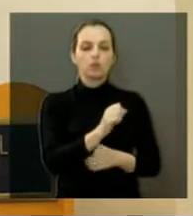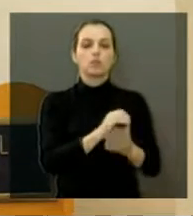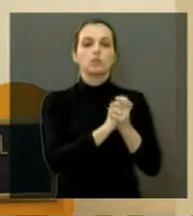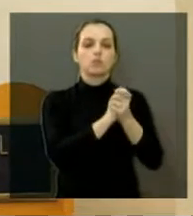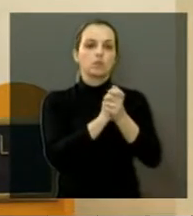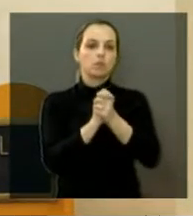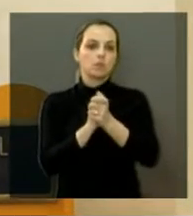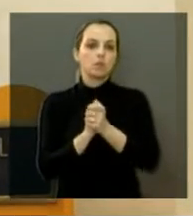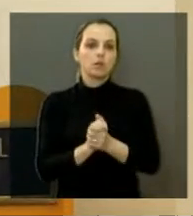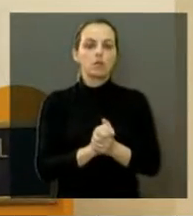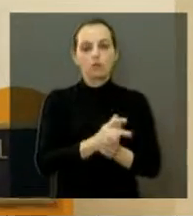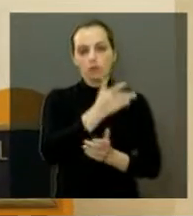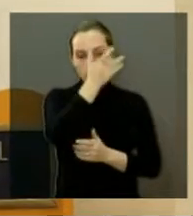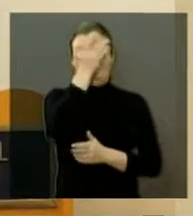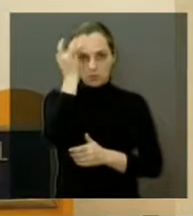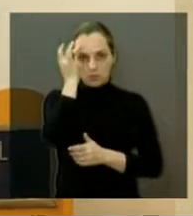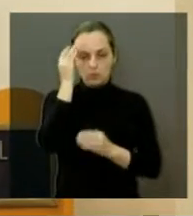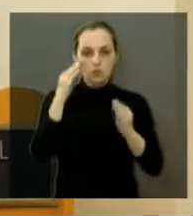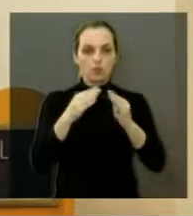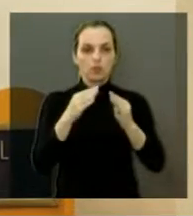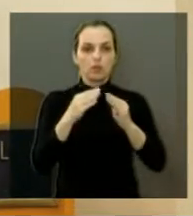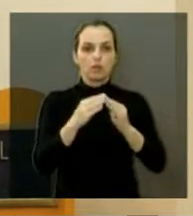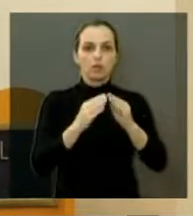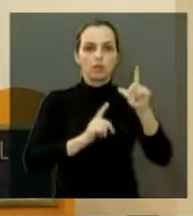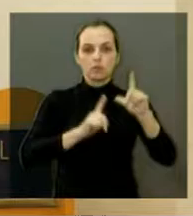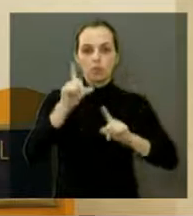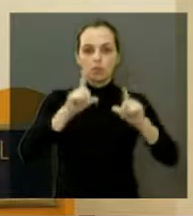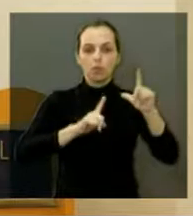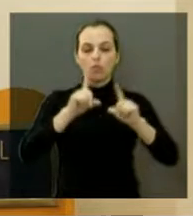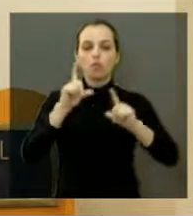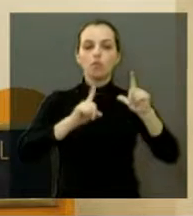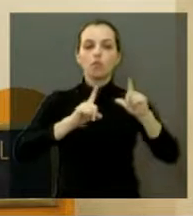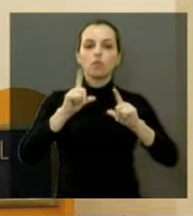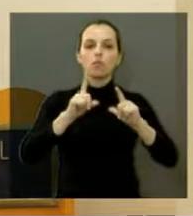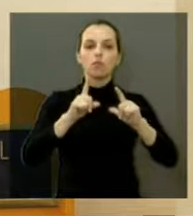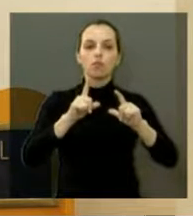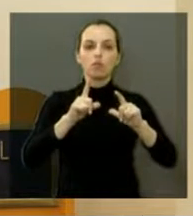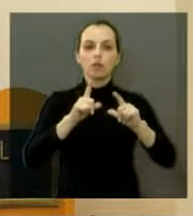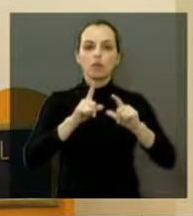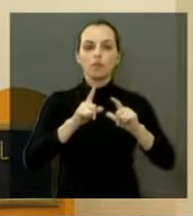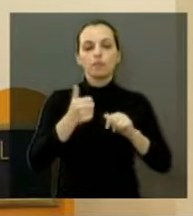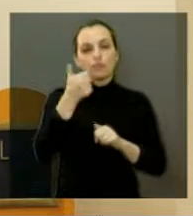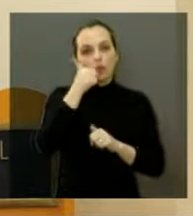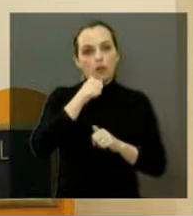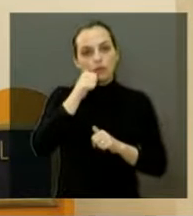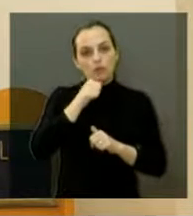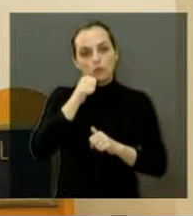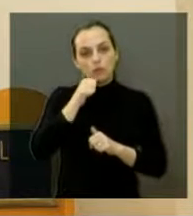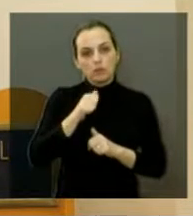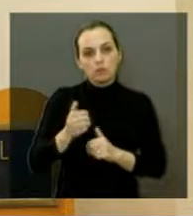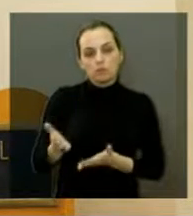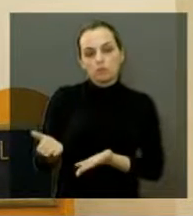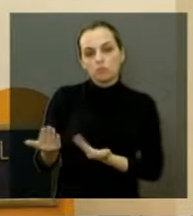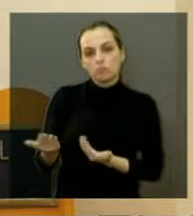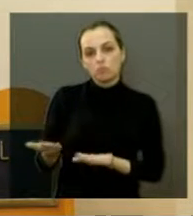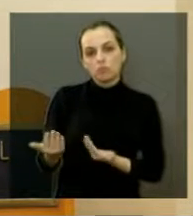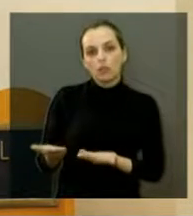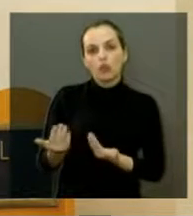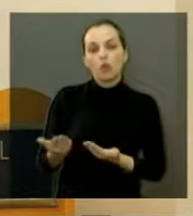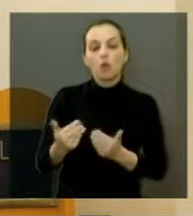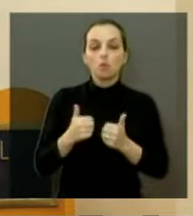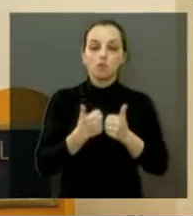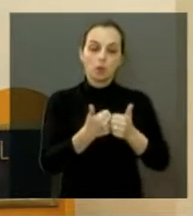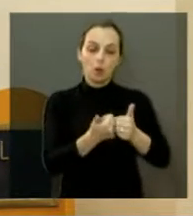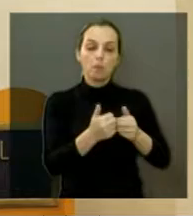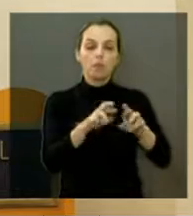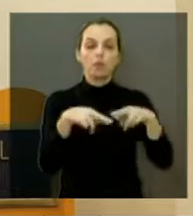cumprimentar as pessoas que estão nas residências, nos acompanhando, as jovens aí que permaneceram acompanhando a